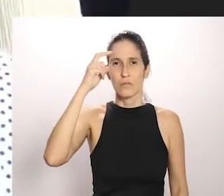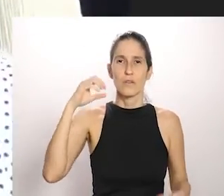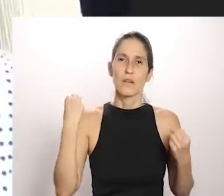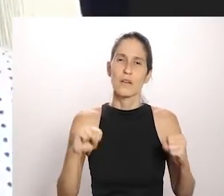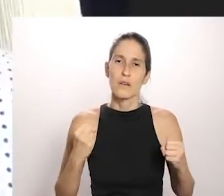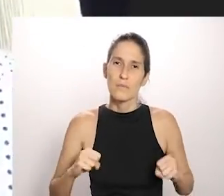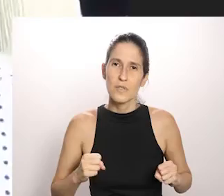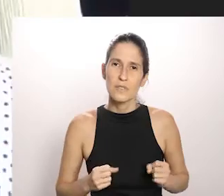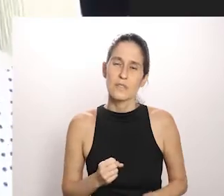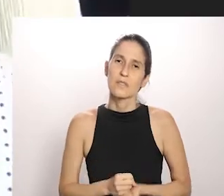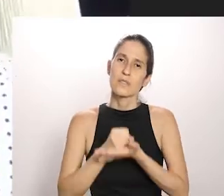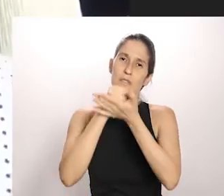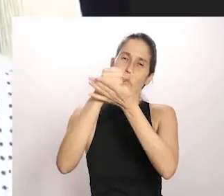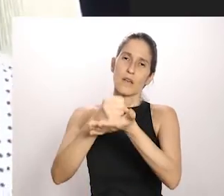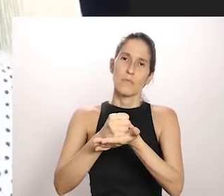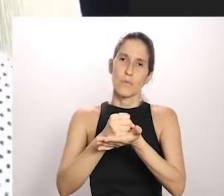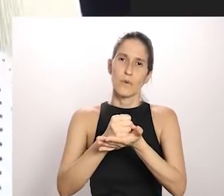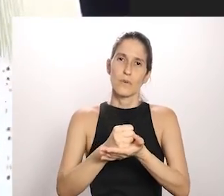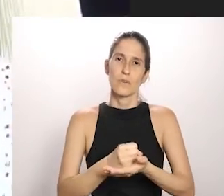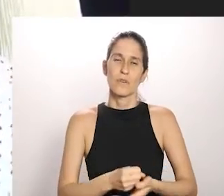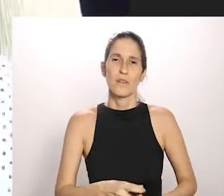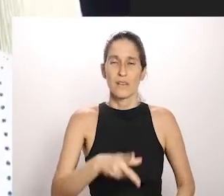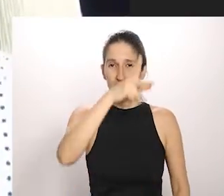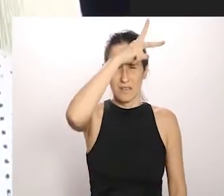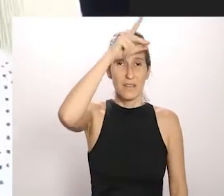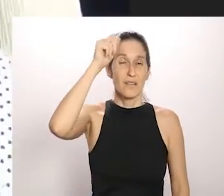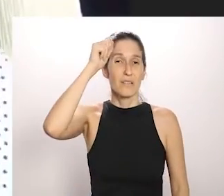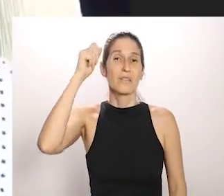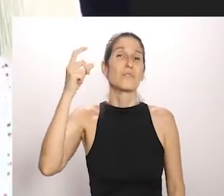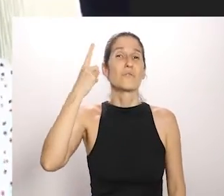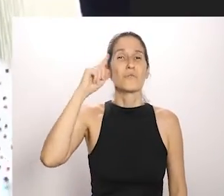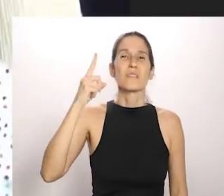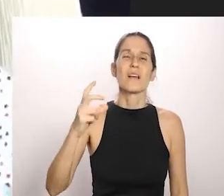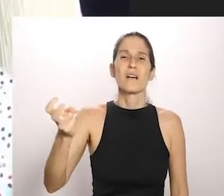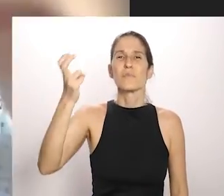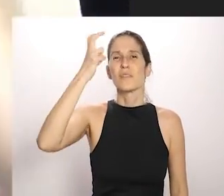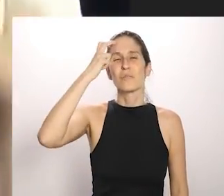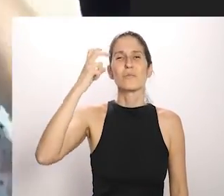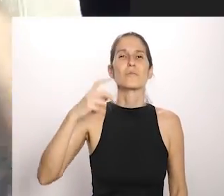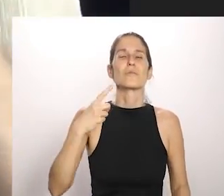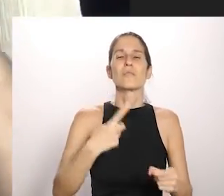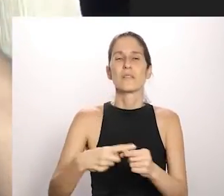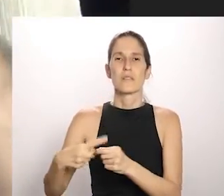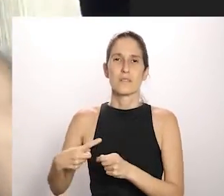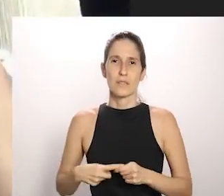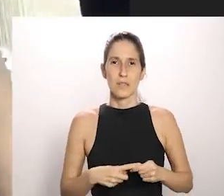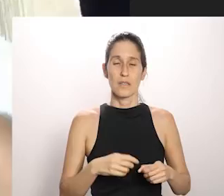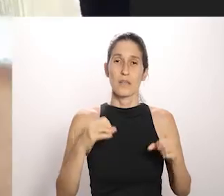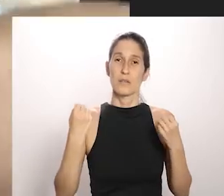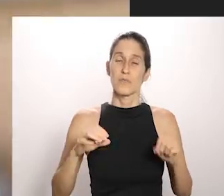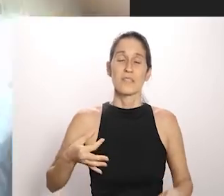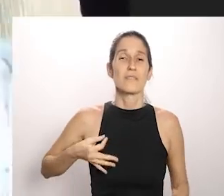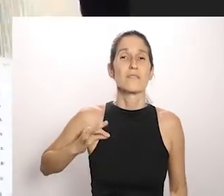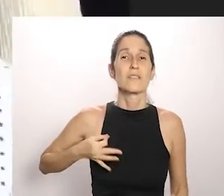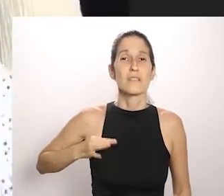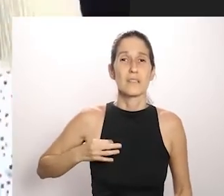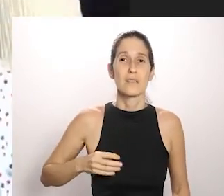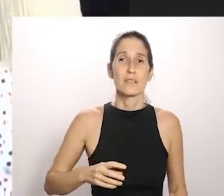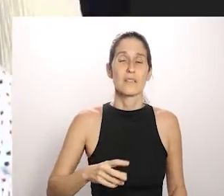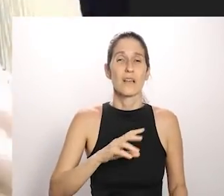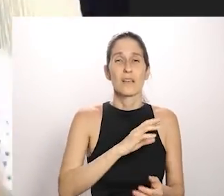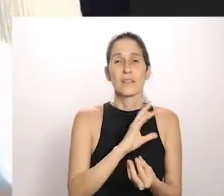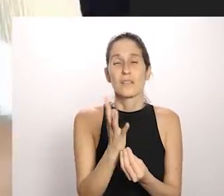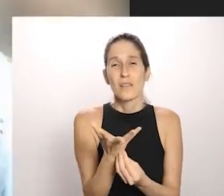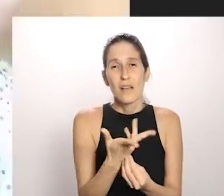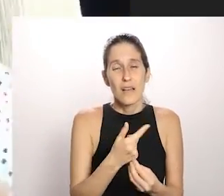não têm, essa gestão pública não tem conhecimento da gestão da cultura da sua cidade, tão distante, que não sabe, a gente precisa estar perto, fiscalizar todos os segmentos